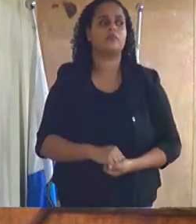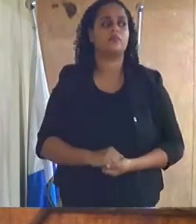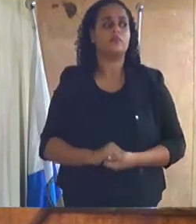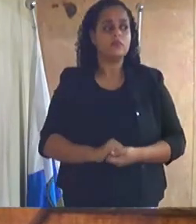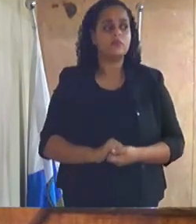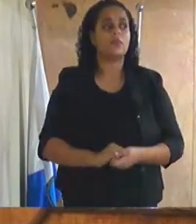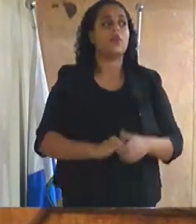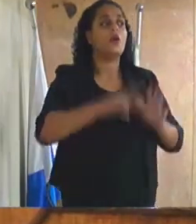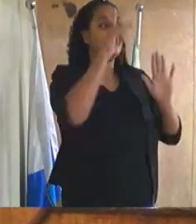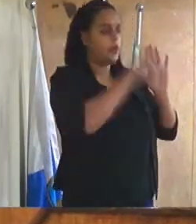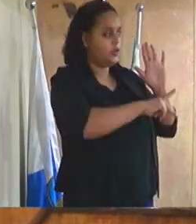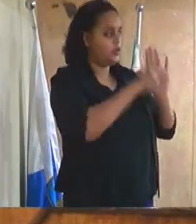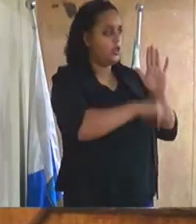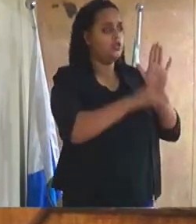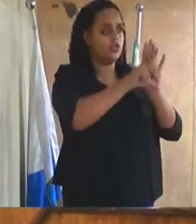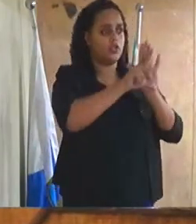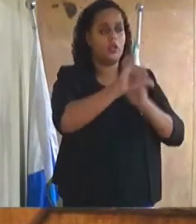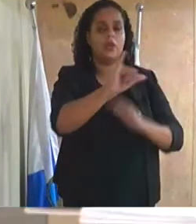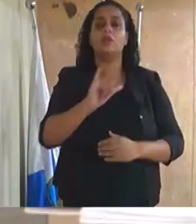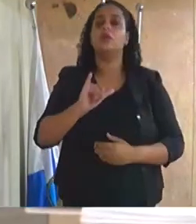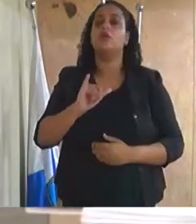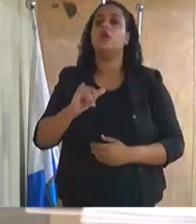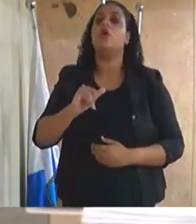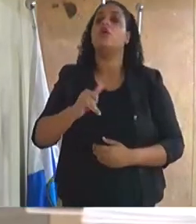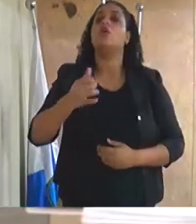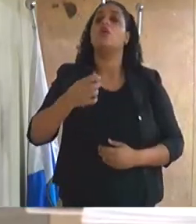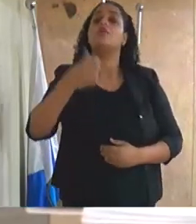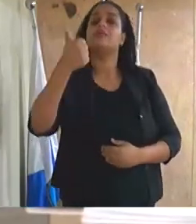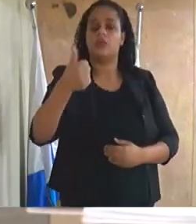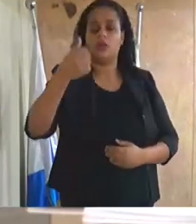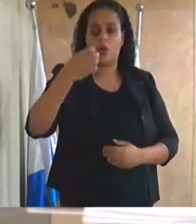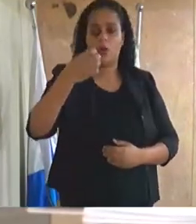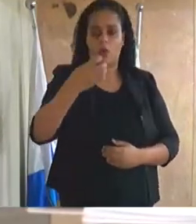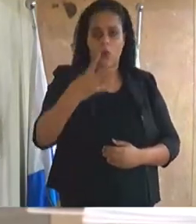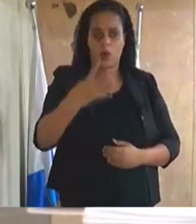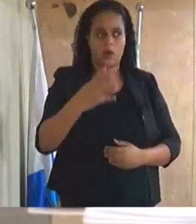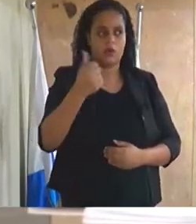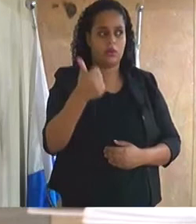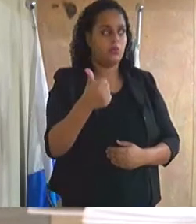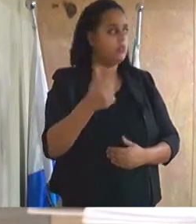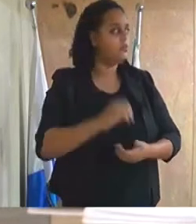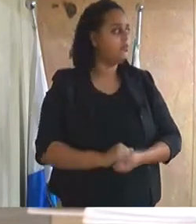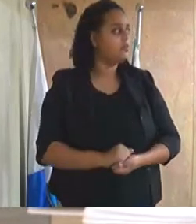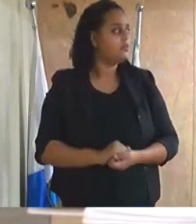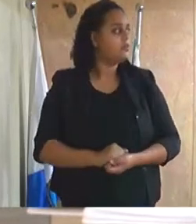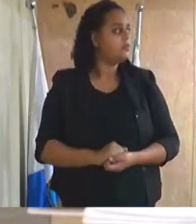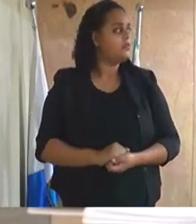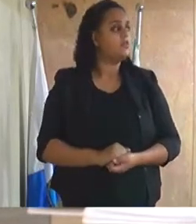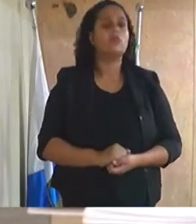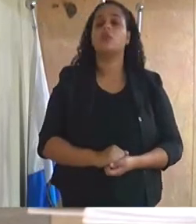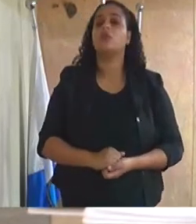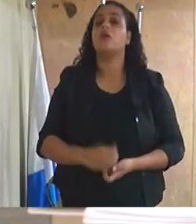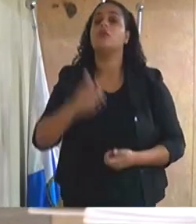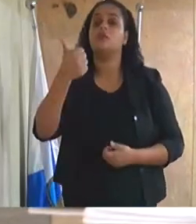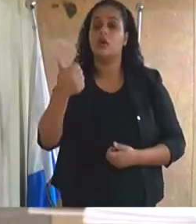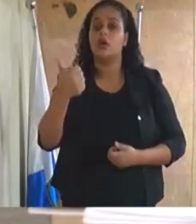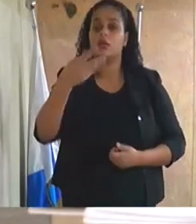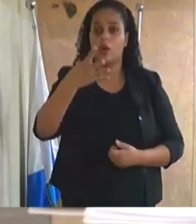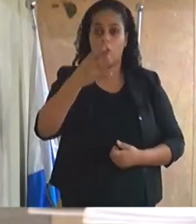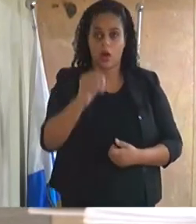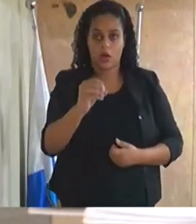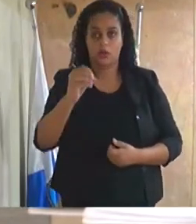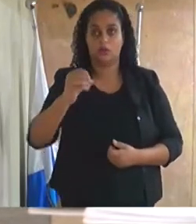projeto de lei número 141 vereadores se encontram projeto de lei número 140 de